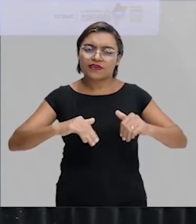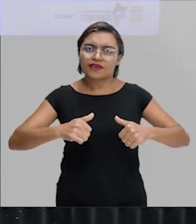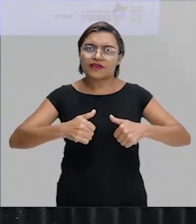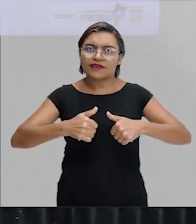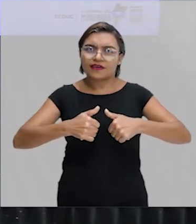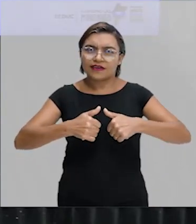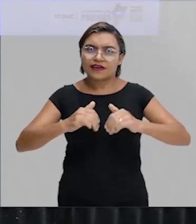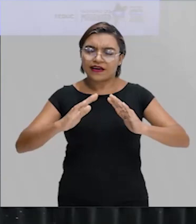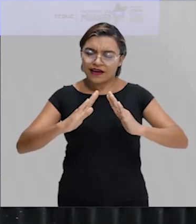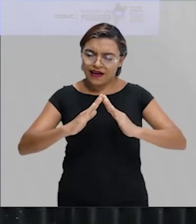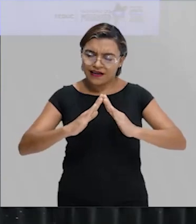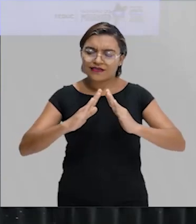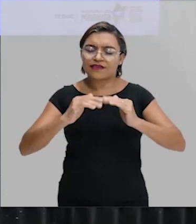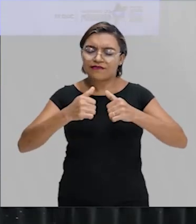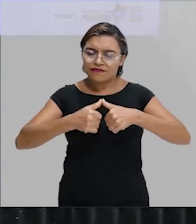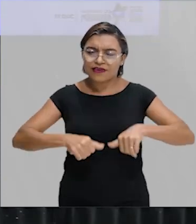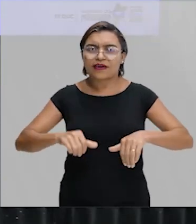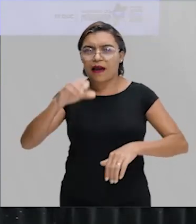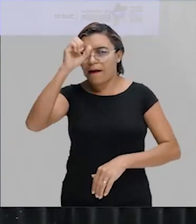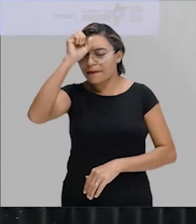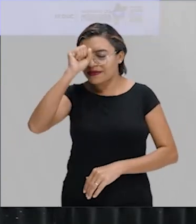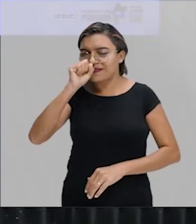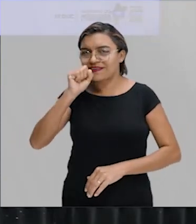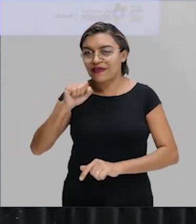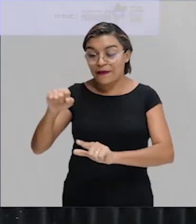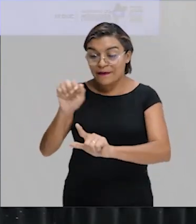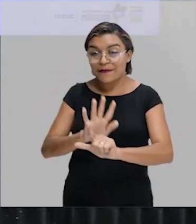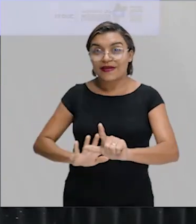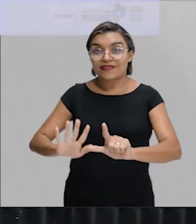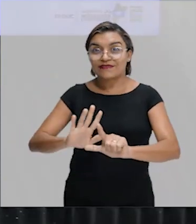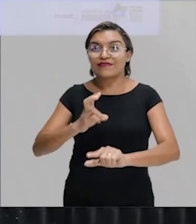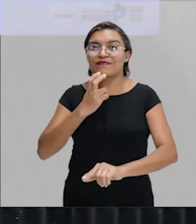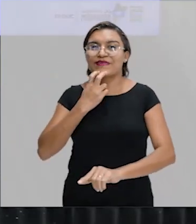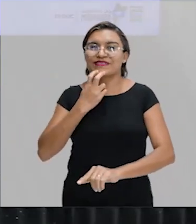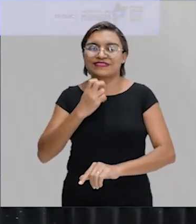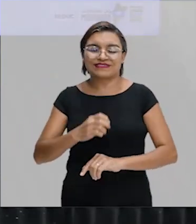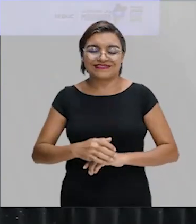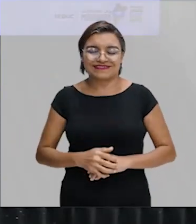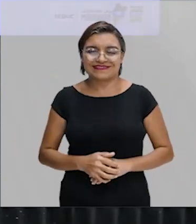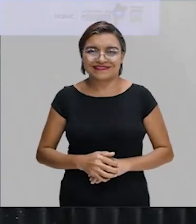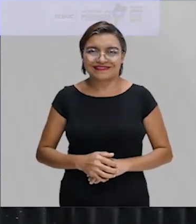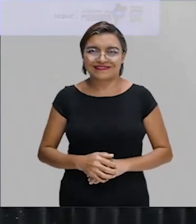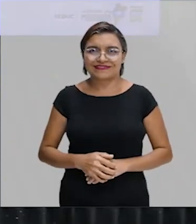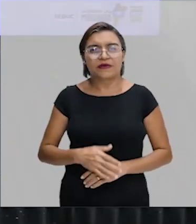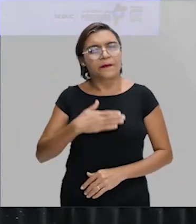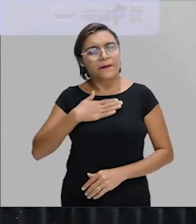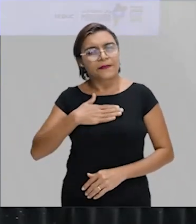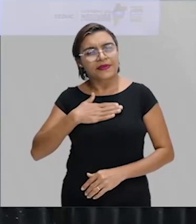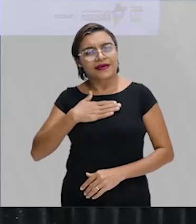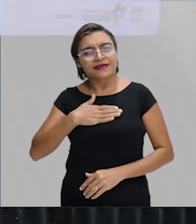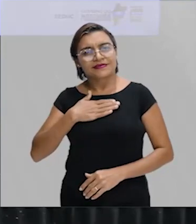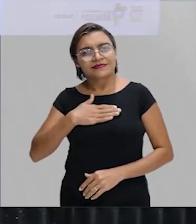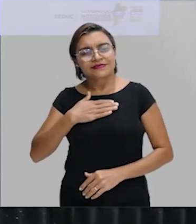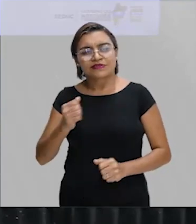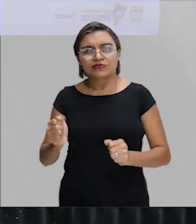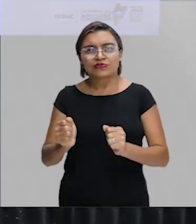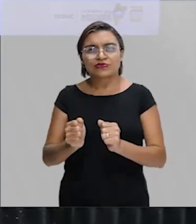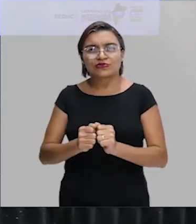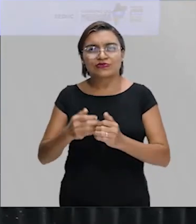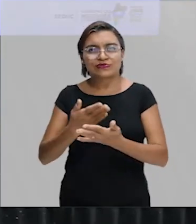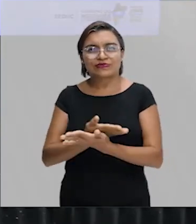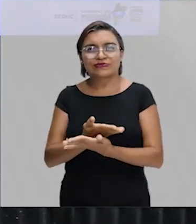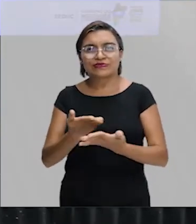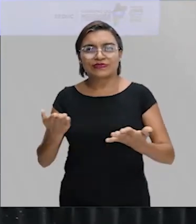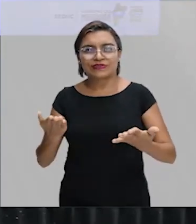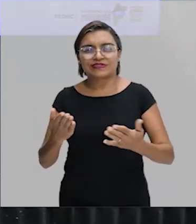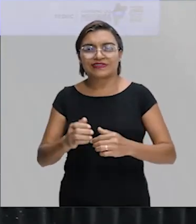Casa Aprendendo da nossa plataforma Gonçalves Dias. Galerinha, é sempre um prazer imenso estar aqui com vocês para